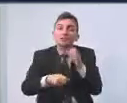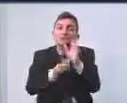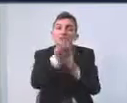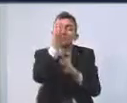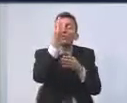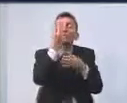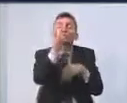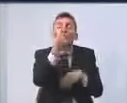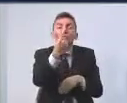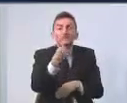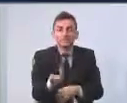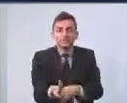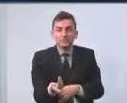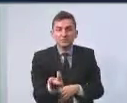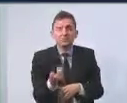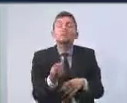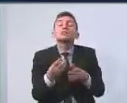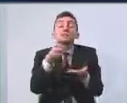centro pop